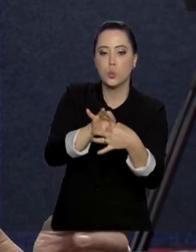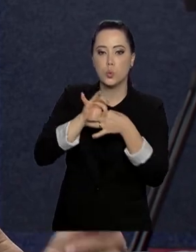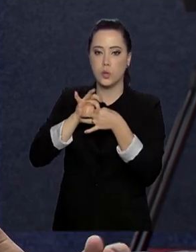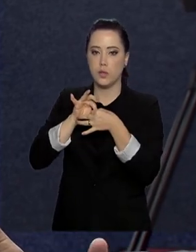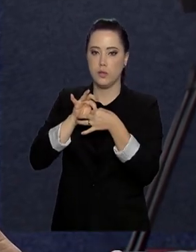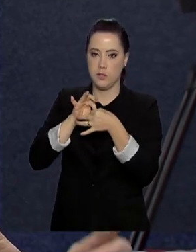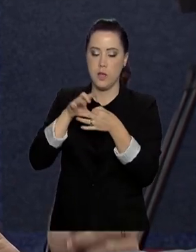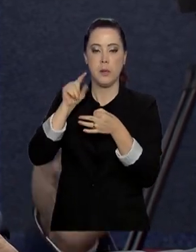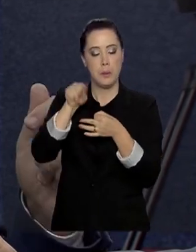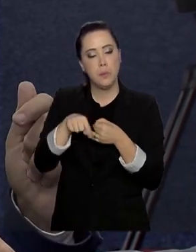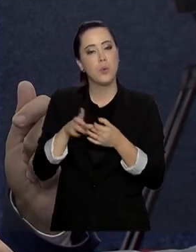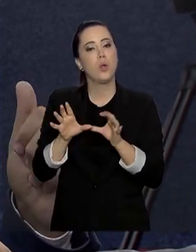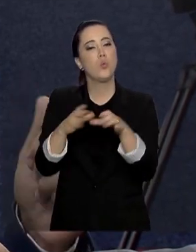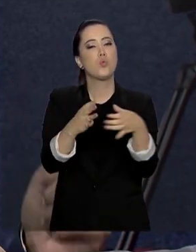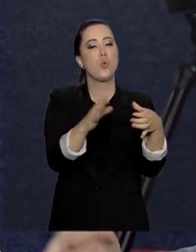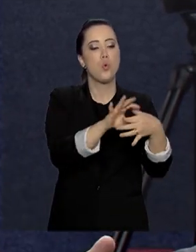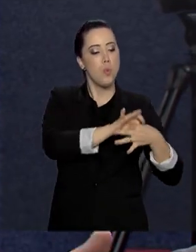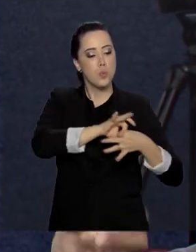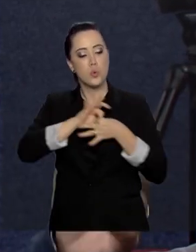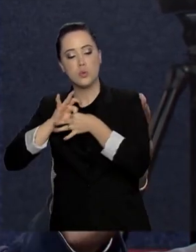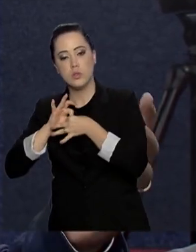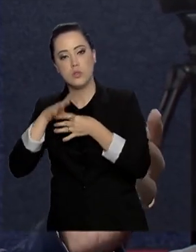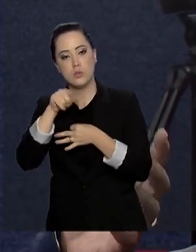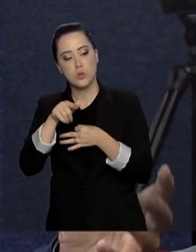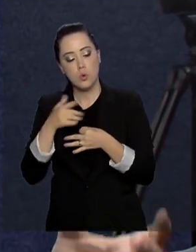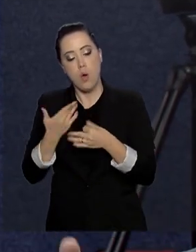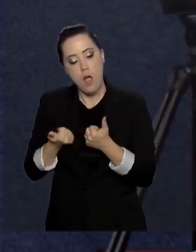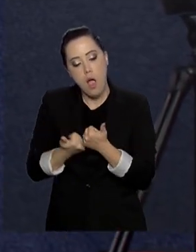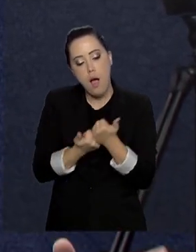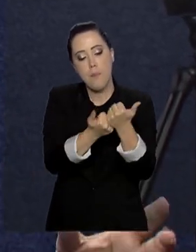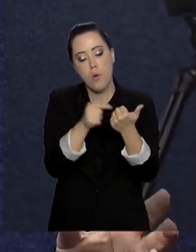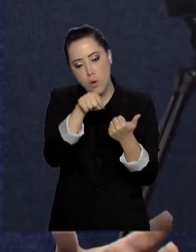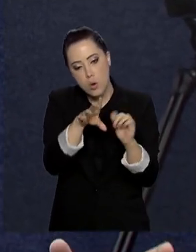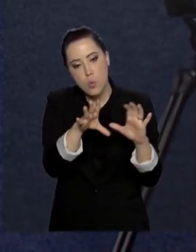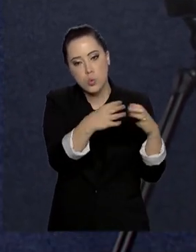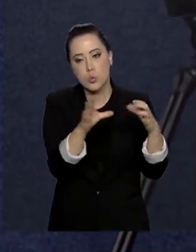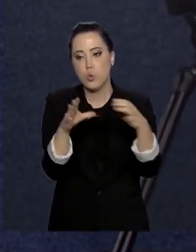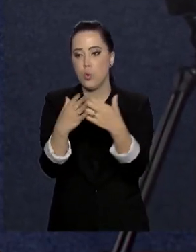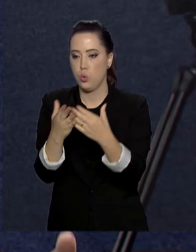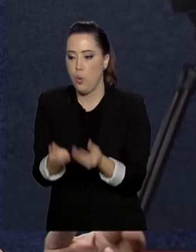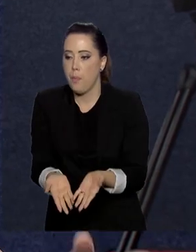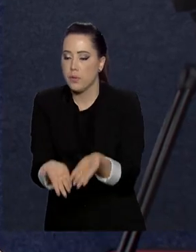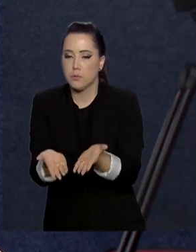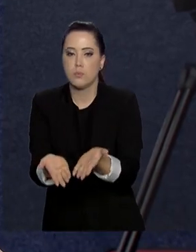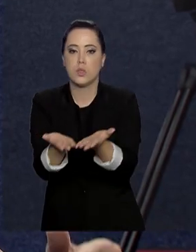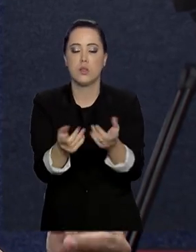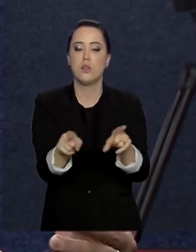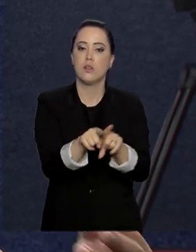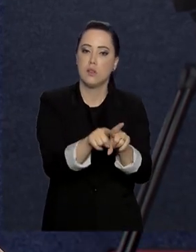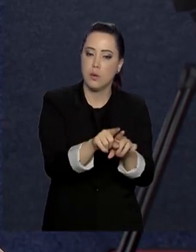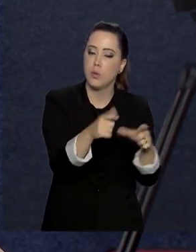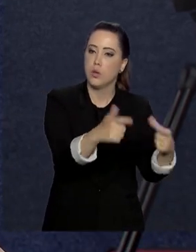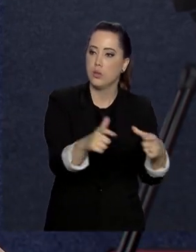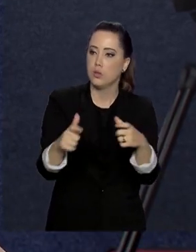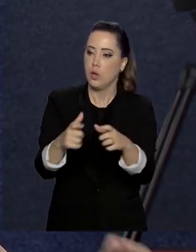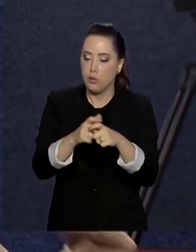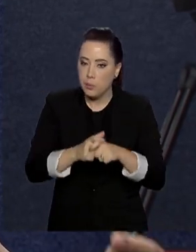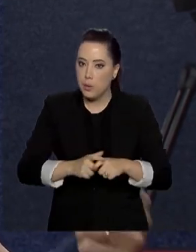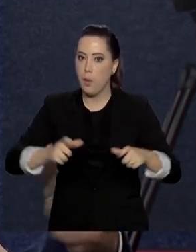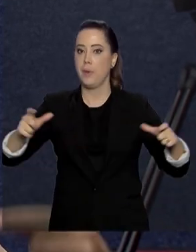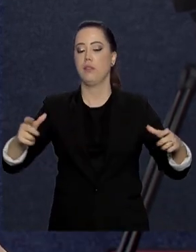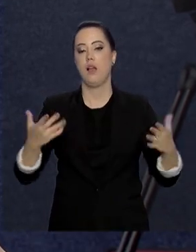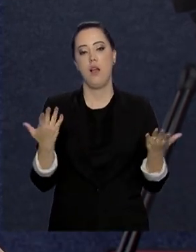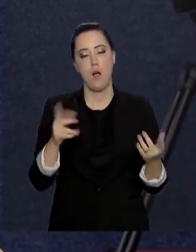grupos no intuito de ajudá-los a se fortalecerem onde eles já estão e ajudar também na sua expansão.